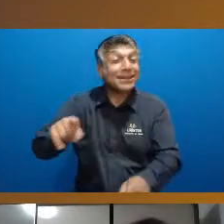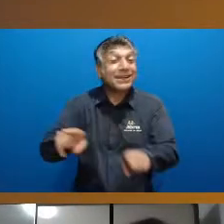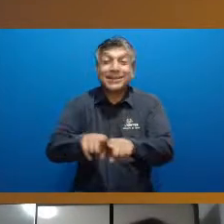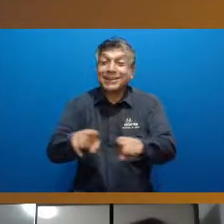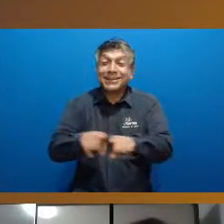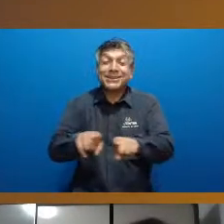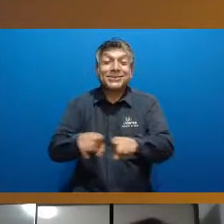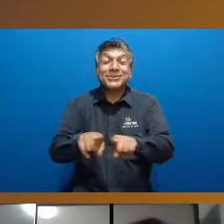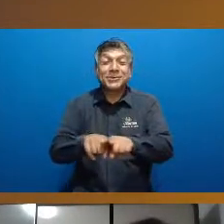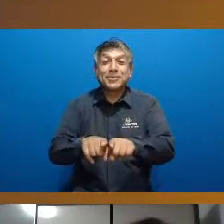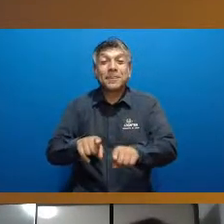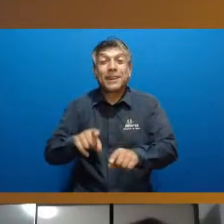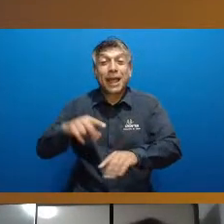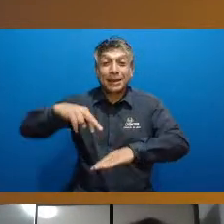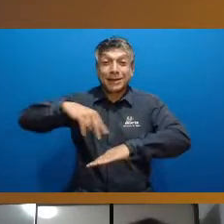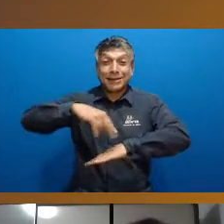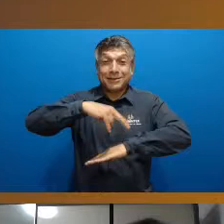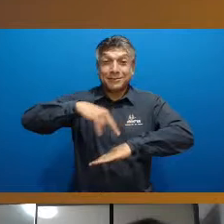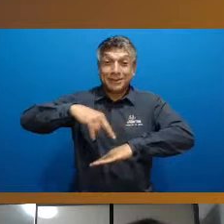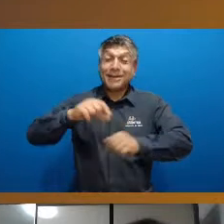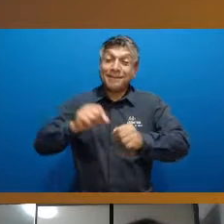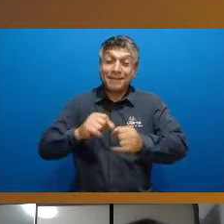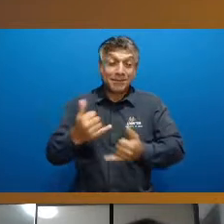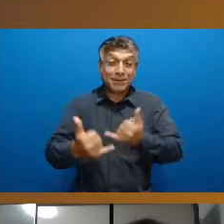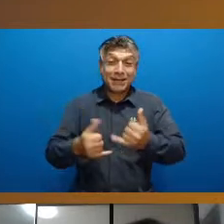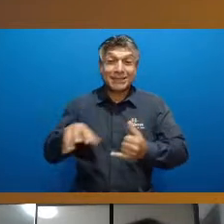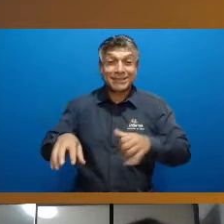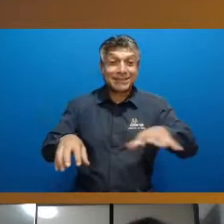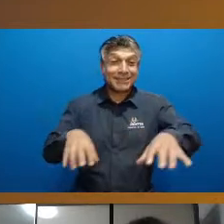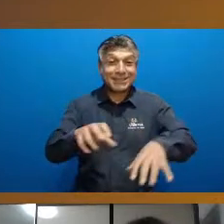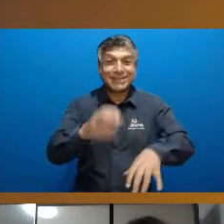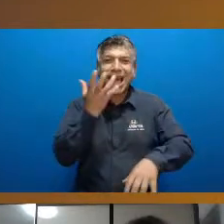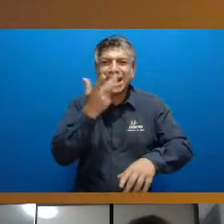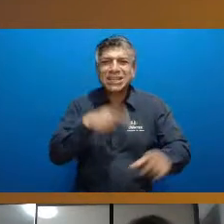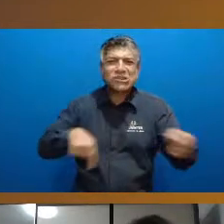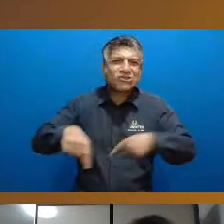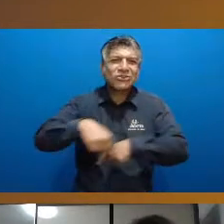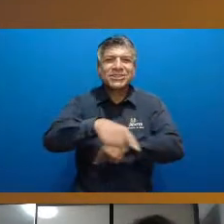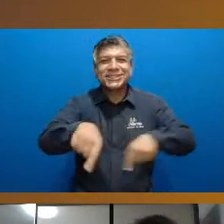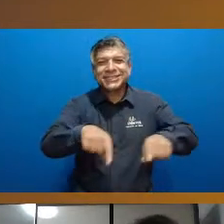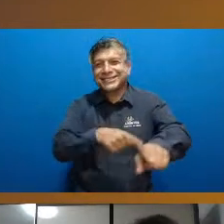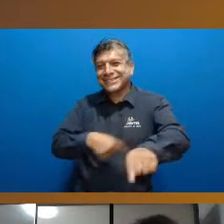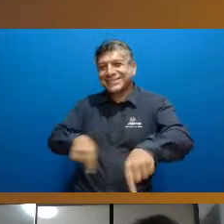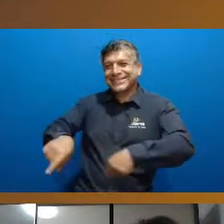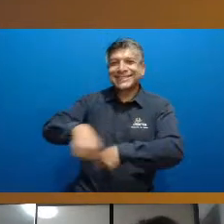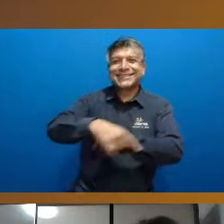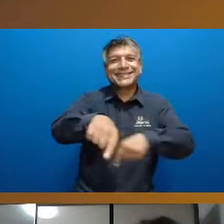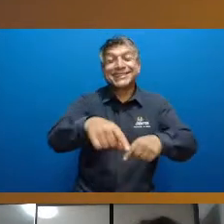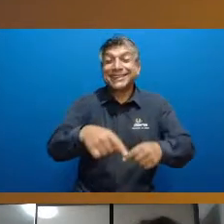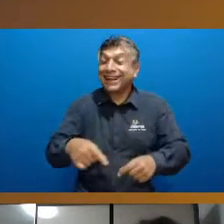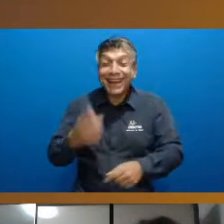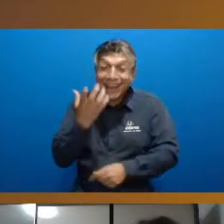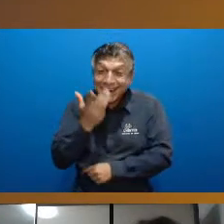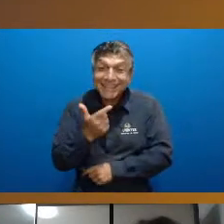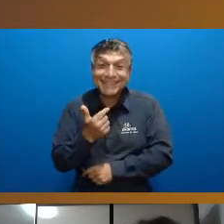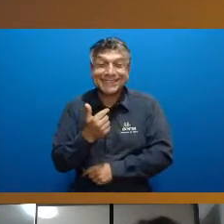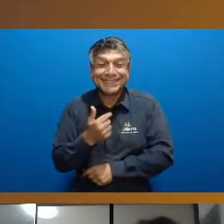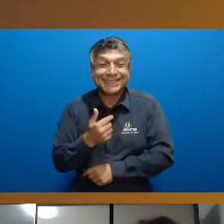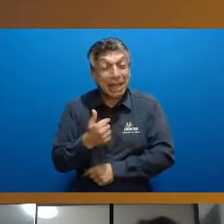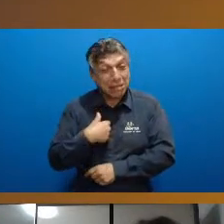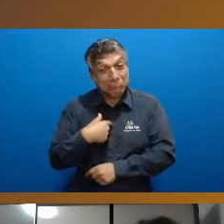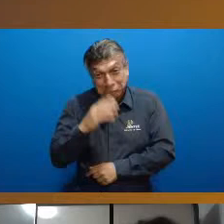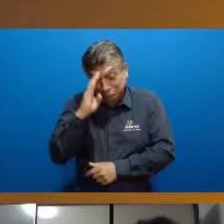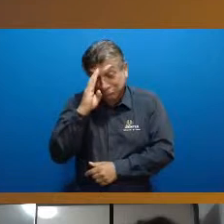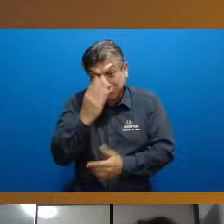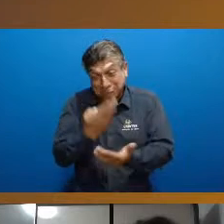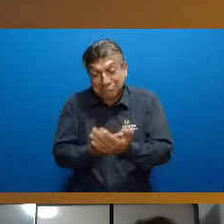colocamos alguns elementos lúdicos e a criança corre em zigue-zague então pelo que eu acredito